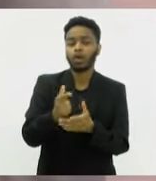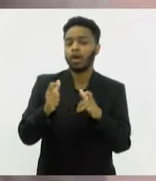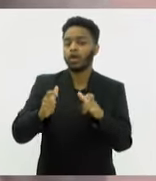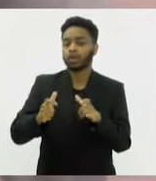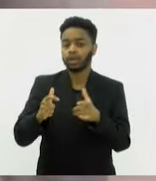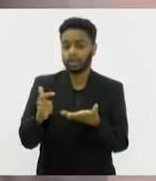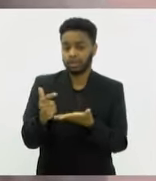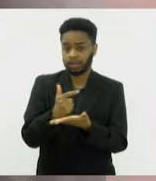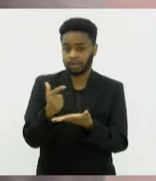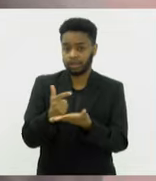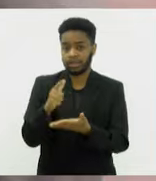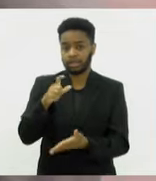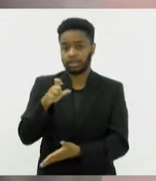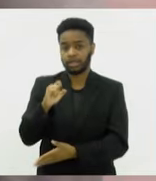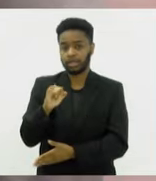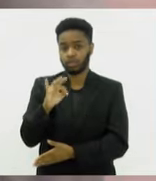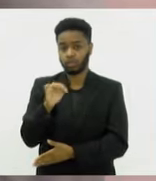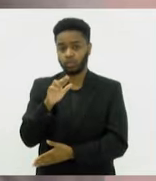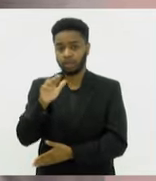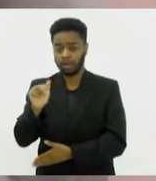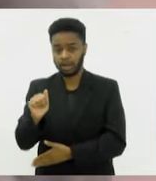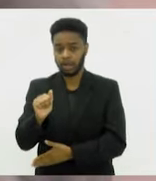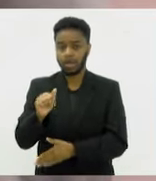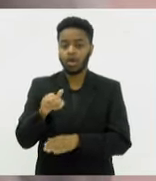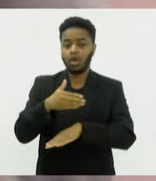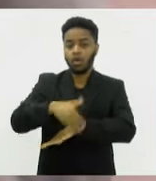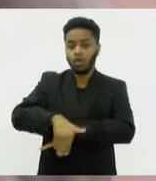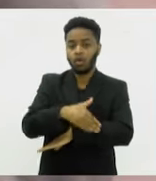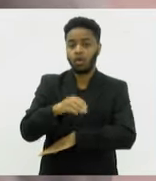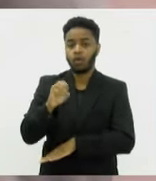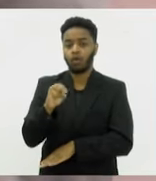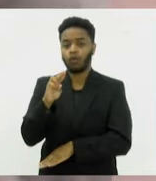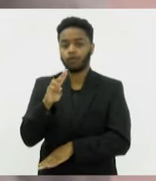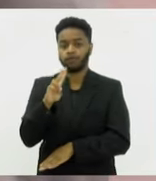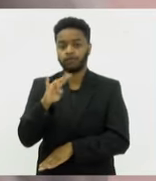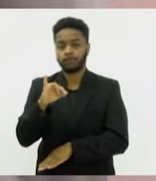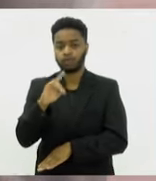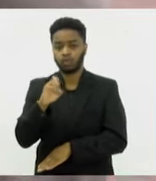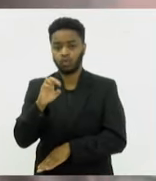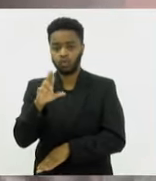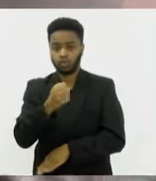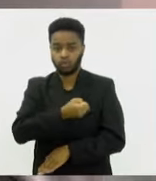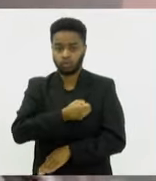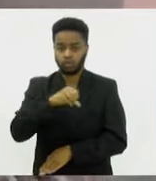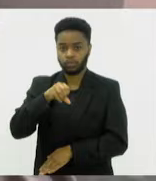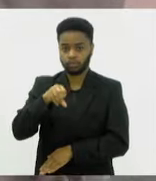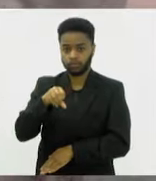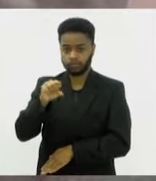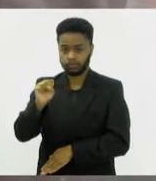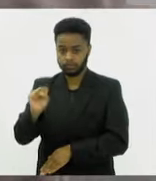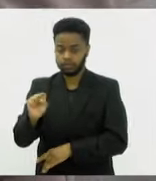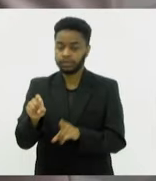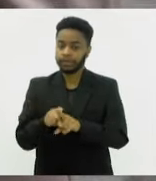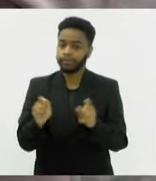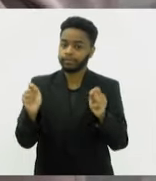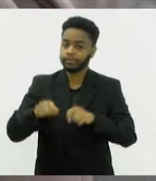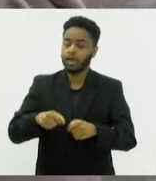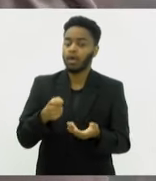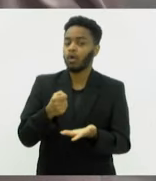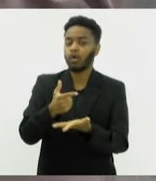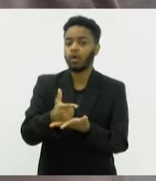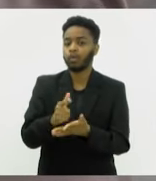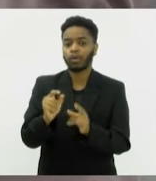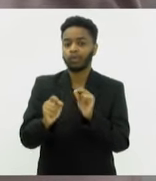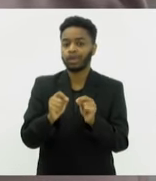Livraria Leitura, na Rua do Ouvidor 98 Centro. Podendo ser também adquirido por